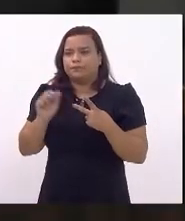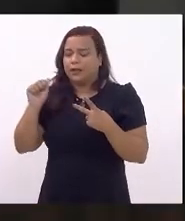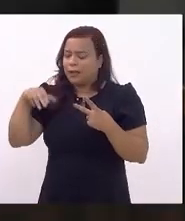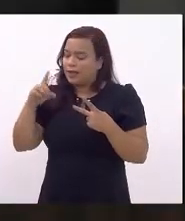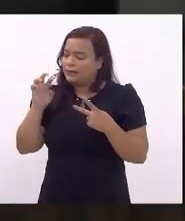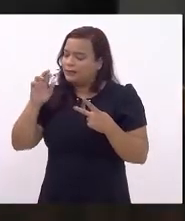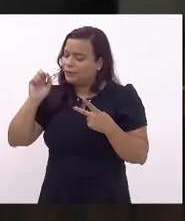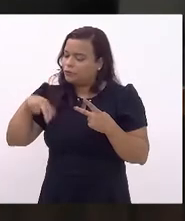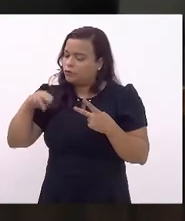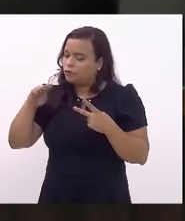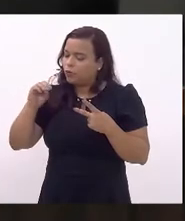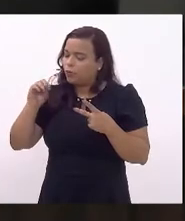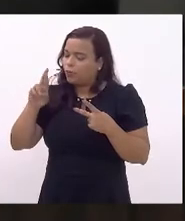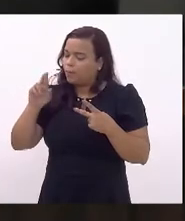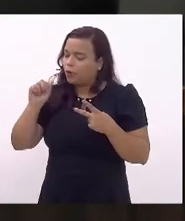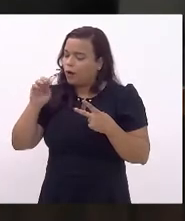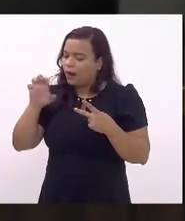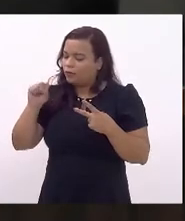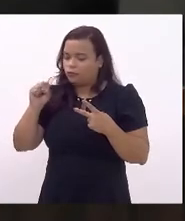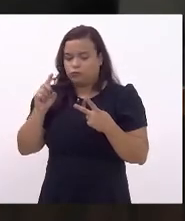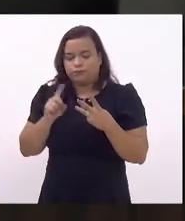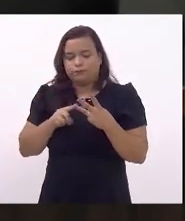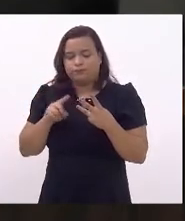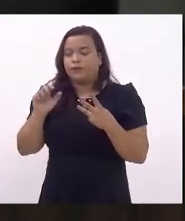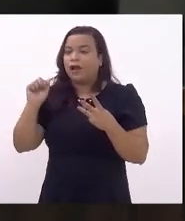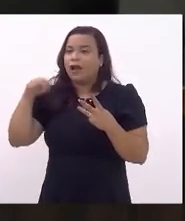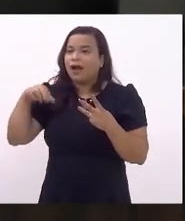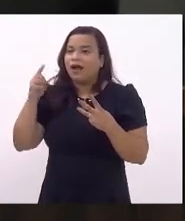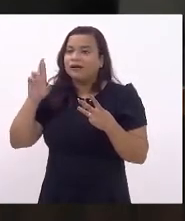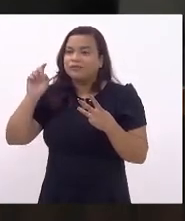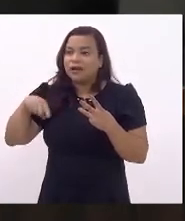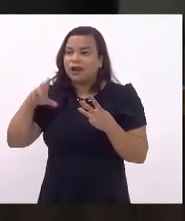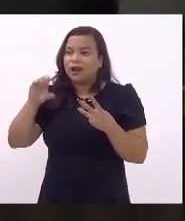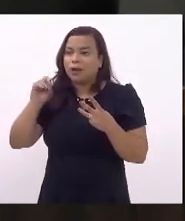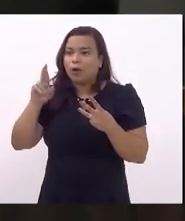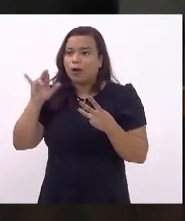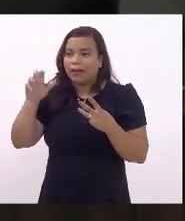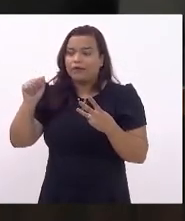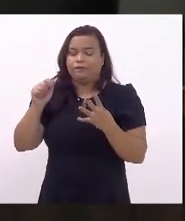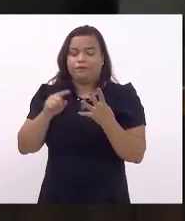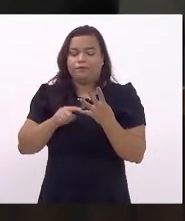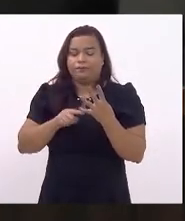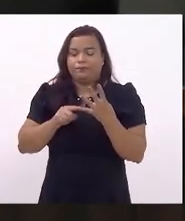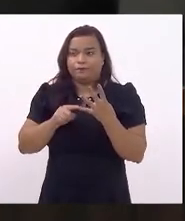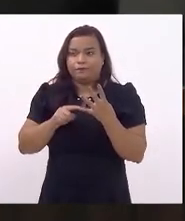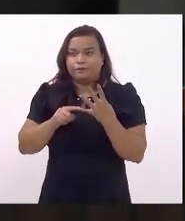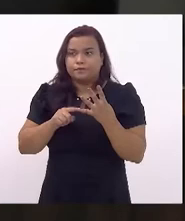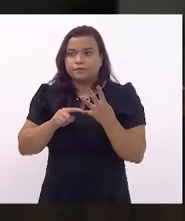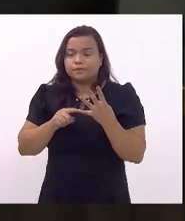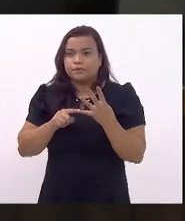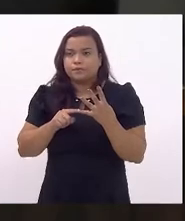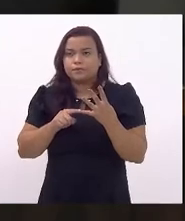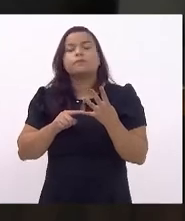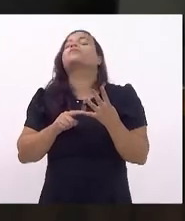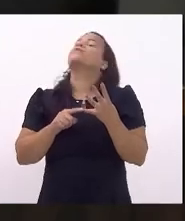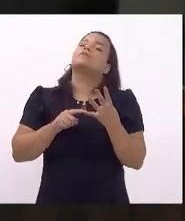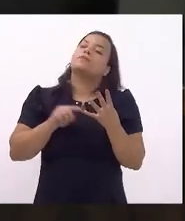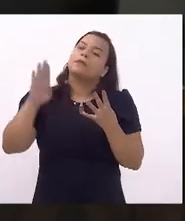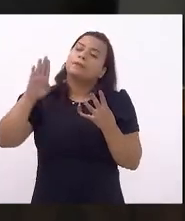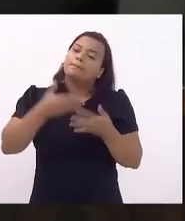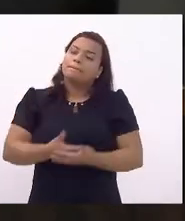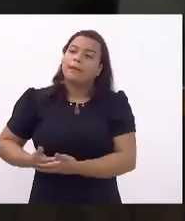Anderson Moraes, deputado Anderson Moraes, deputado André Correia, deputado André Correia, deputado